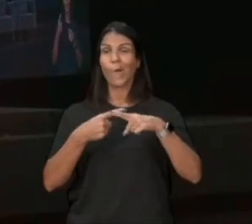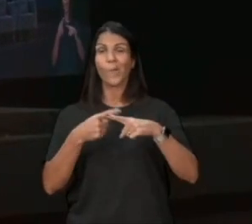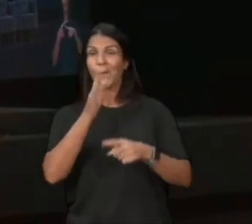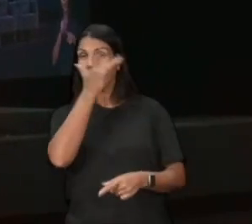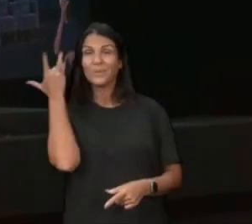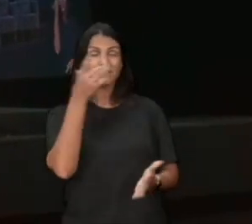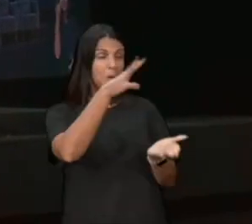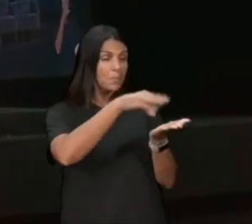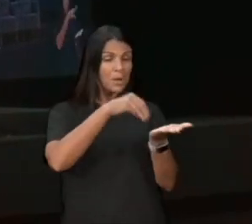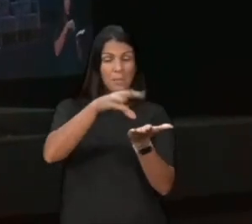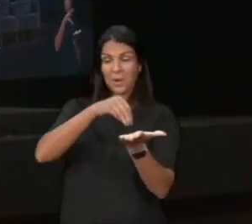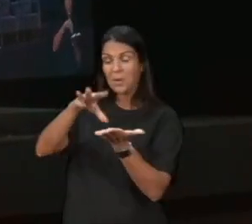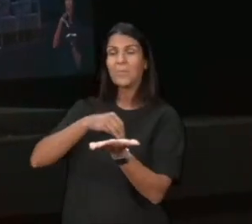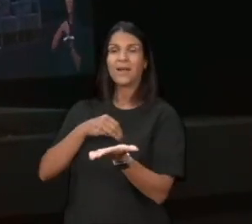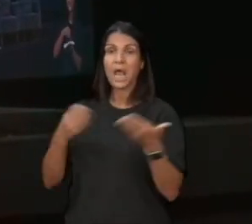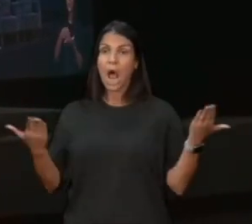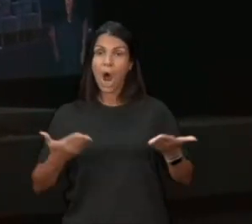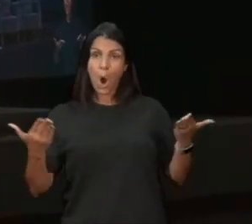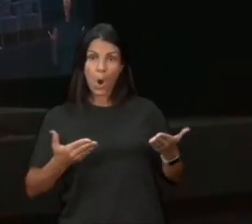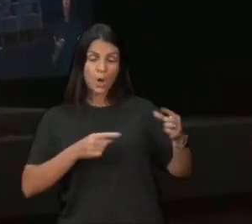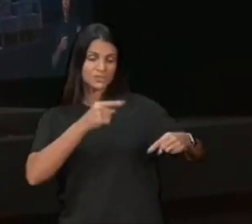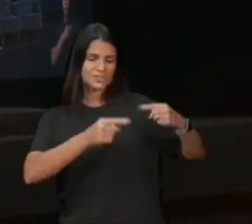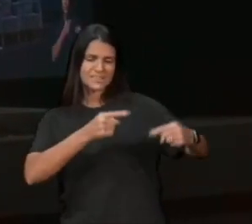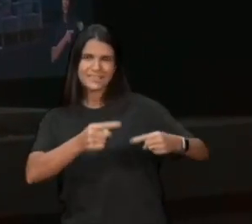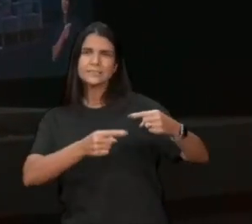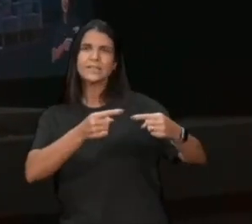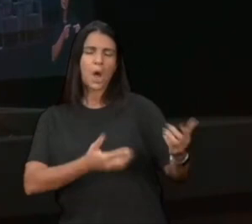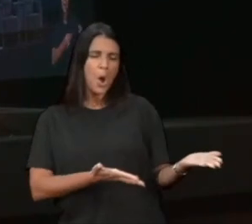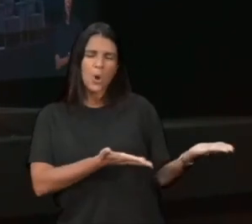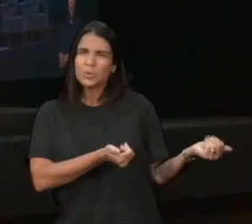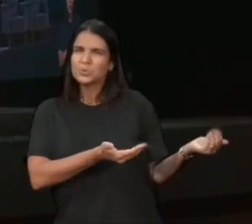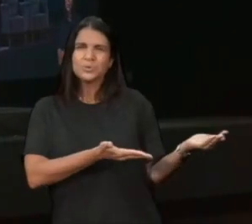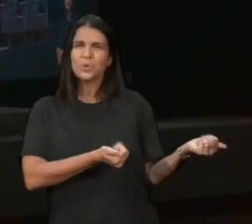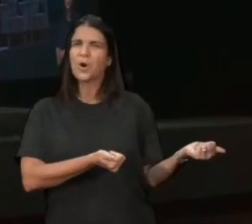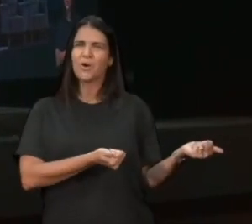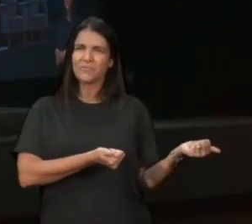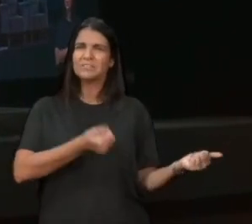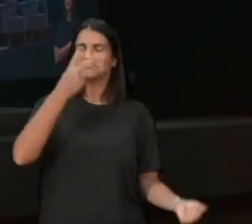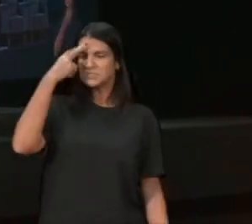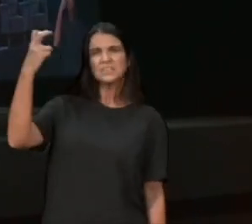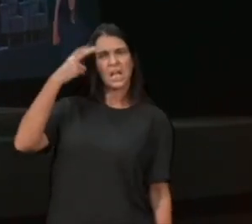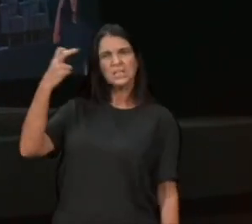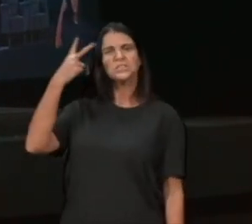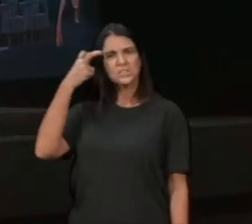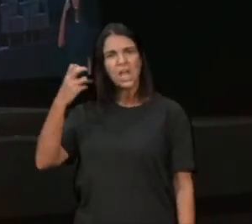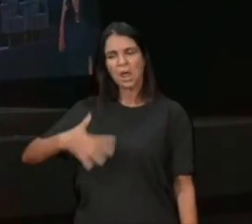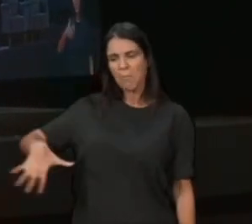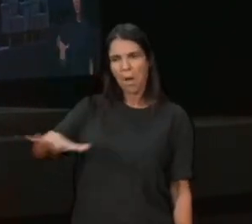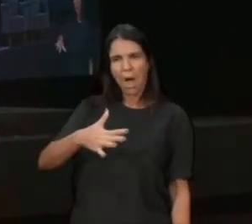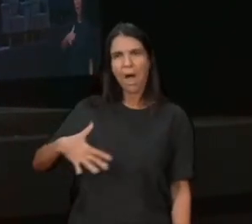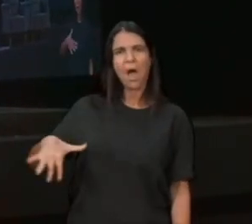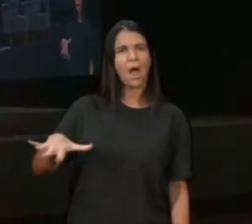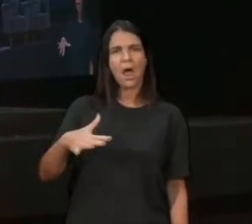tem uma geração hoje, uma molecada maneira, com potencial incrível, mas olha, eles estão reproduzindo,